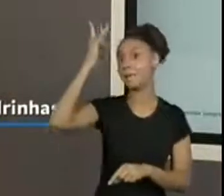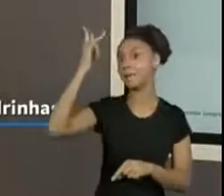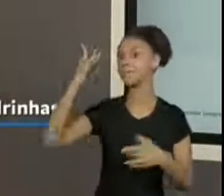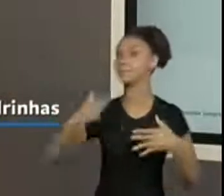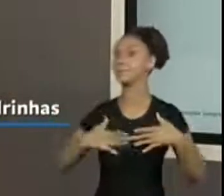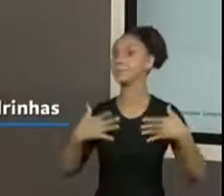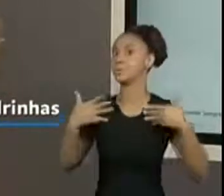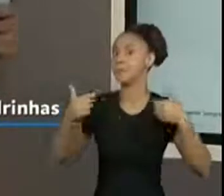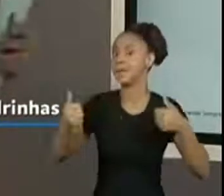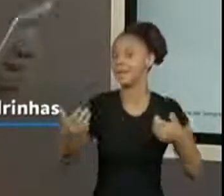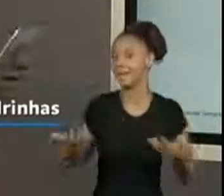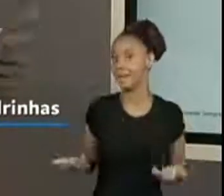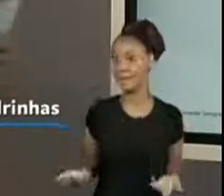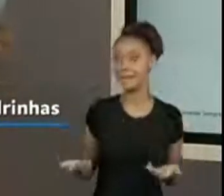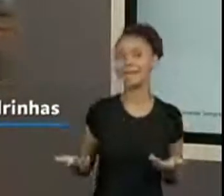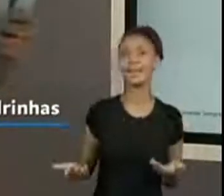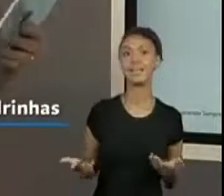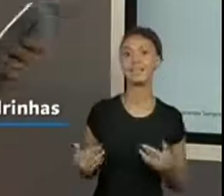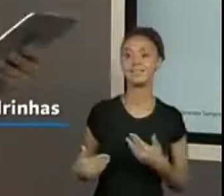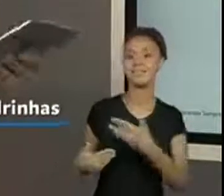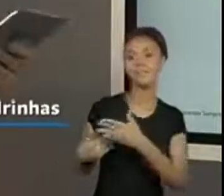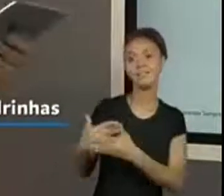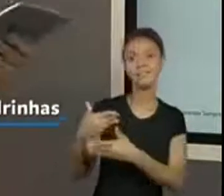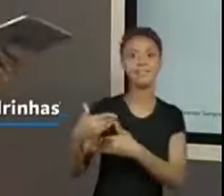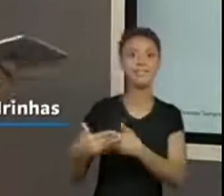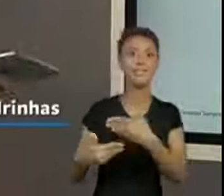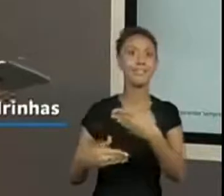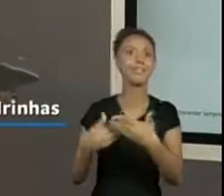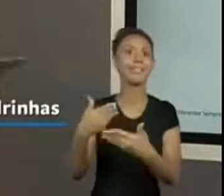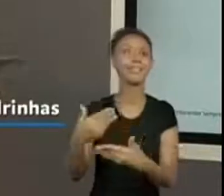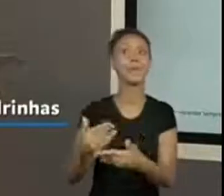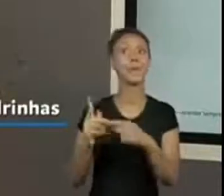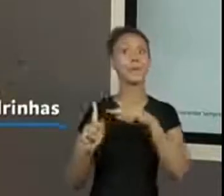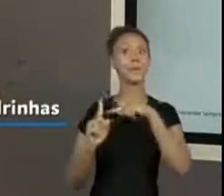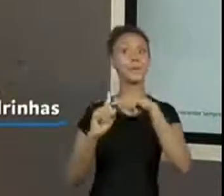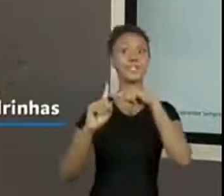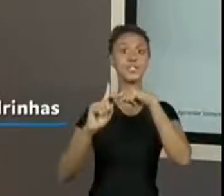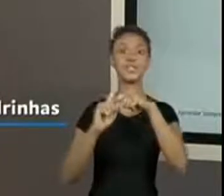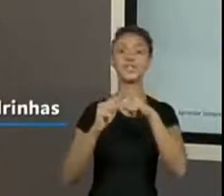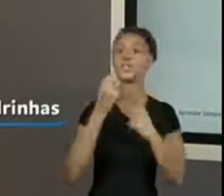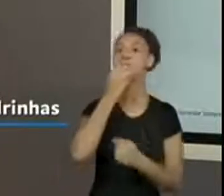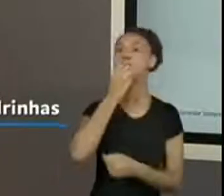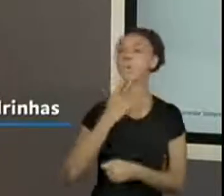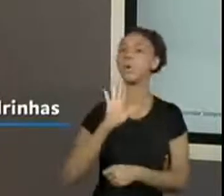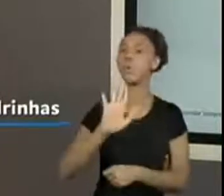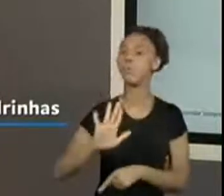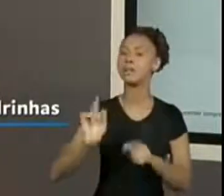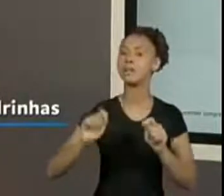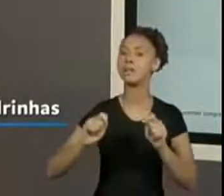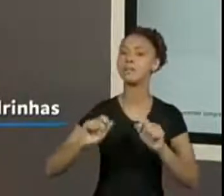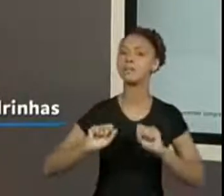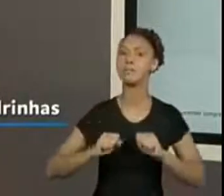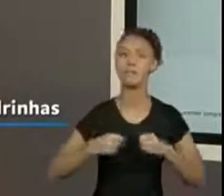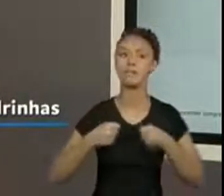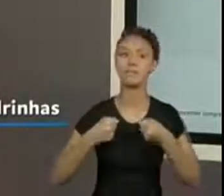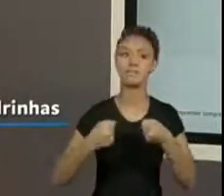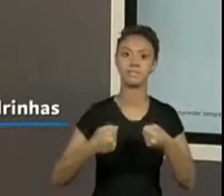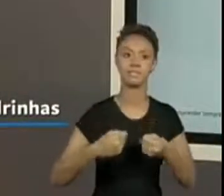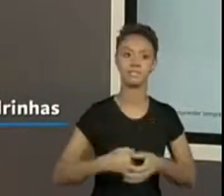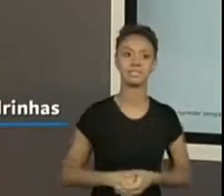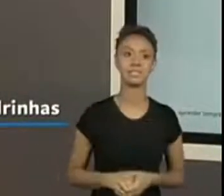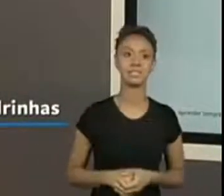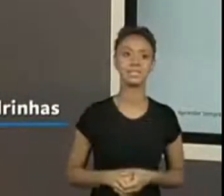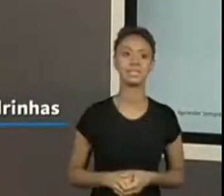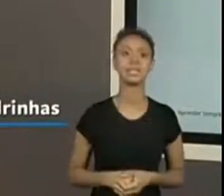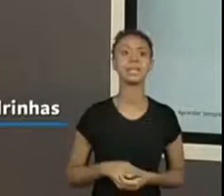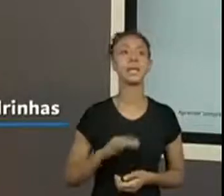todo caminhar leva a coisas e acontecimentos positivos, mas a gente pode trazer um pouquinho mais e vai ter. Mas, para quem que a